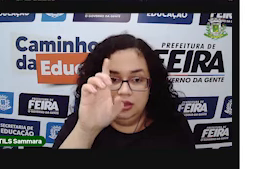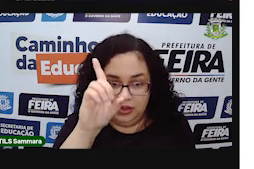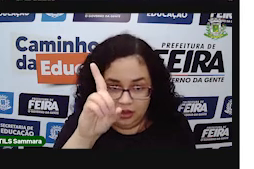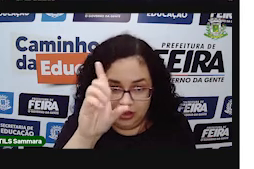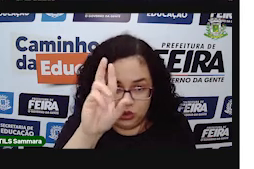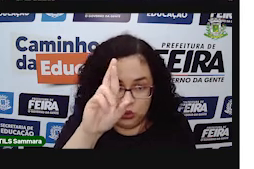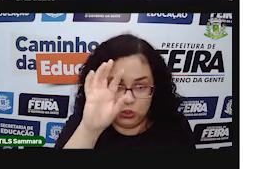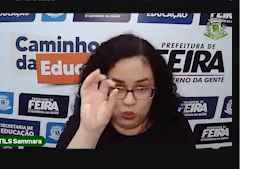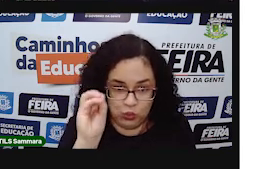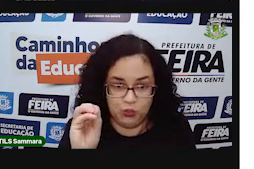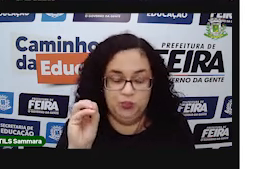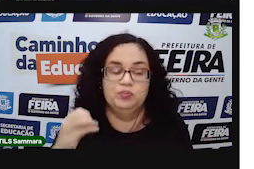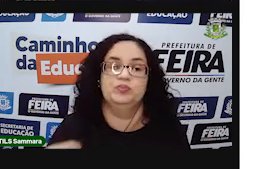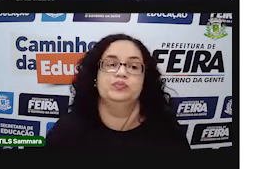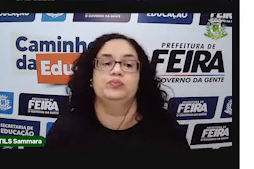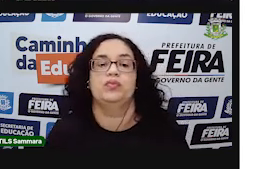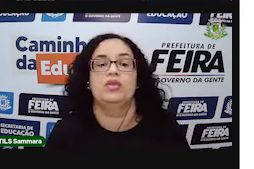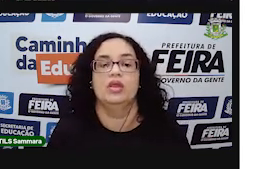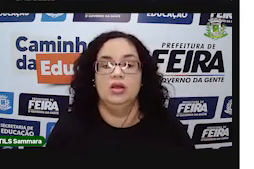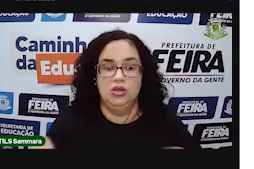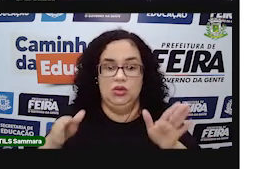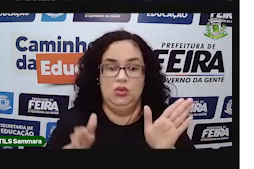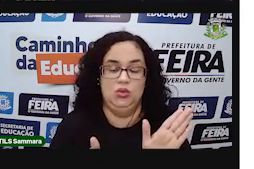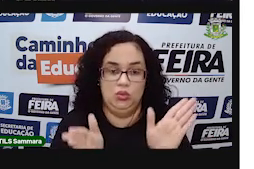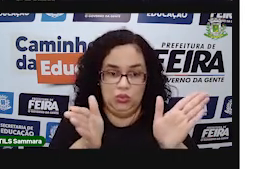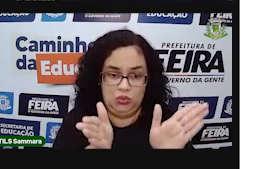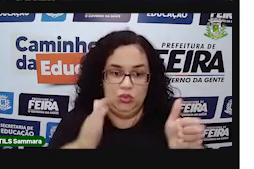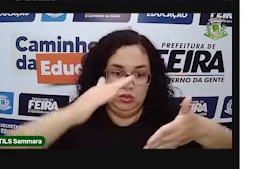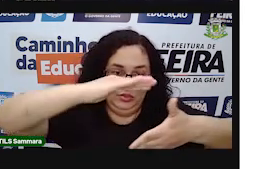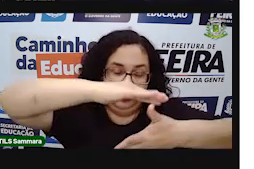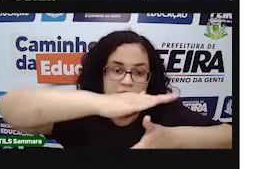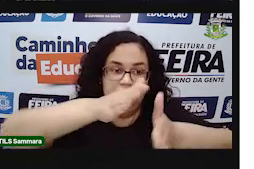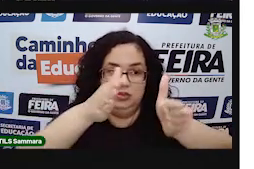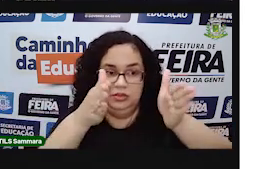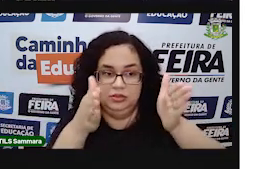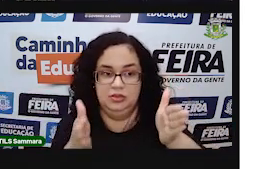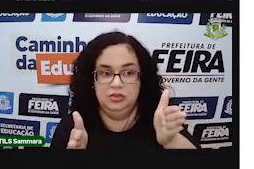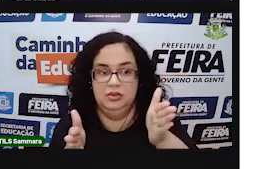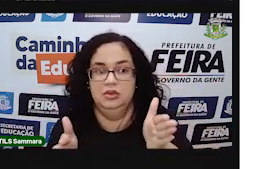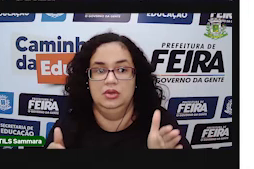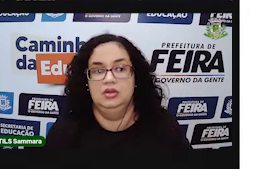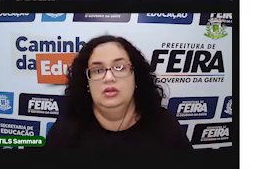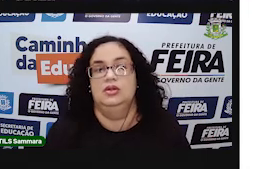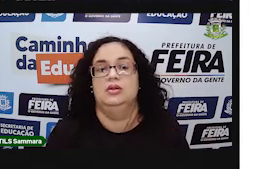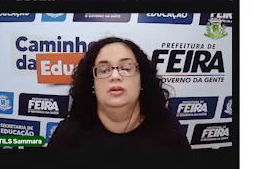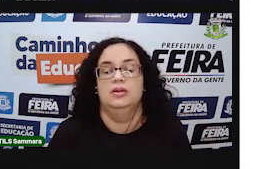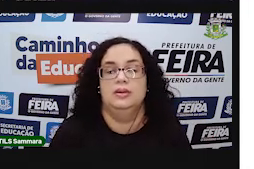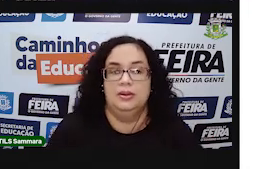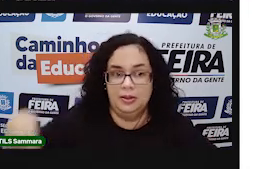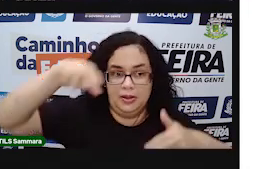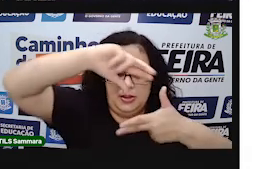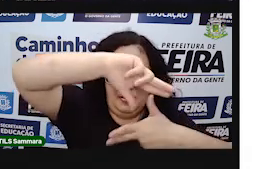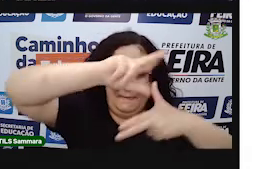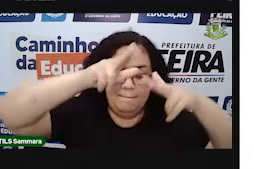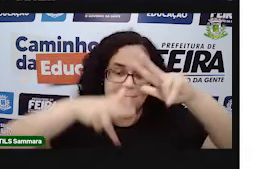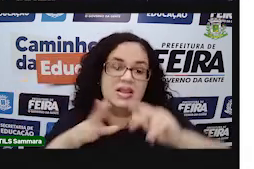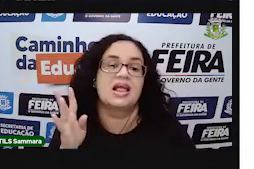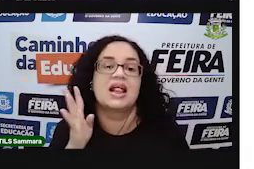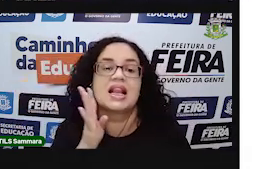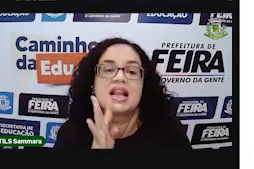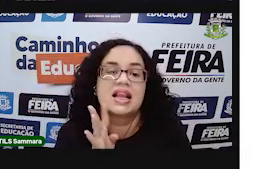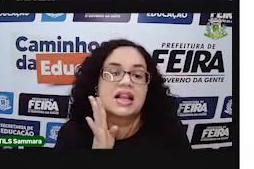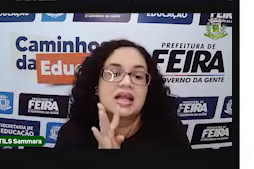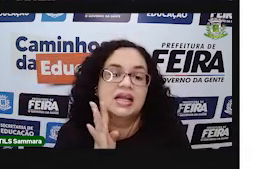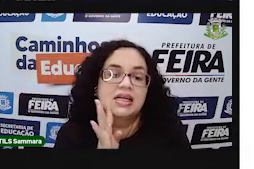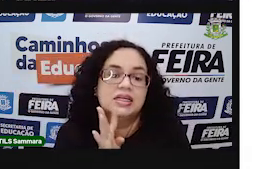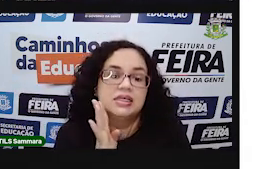é sim um sólido geométrico chamado de poliedro. Belezinha?